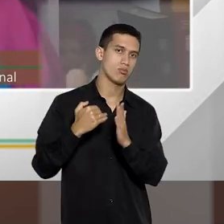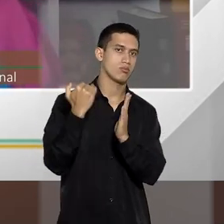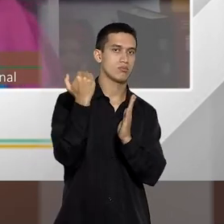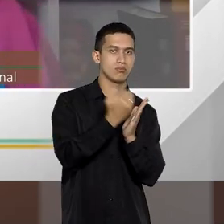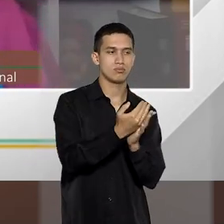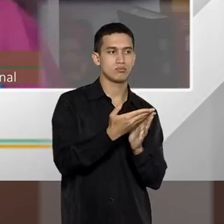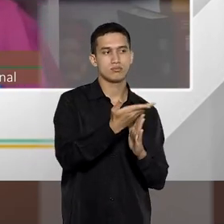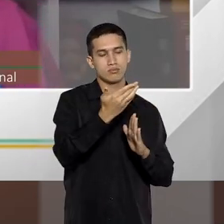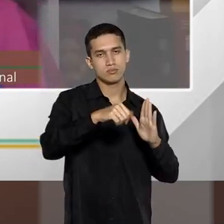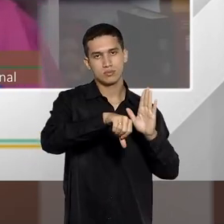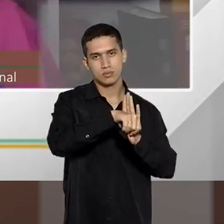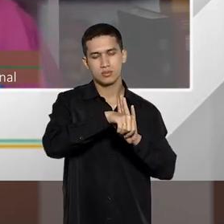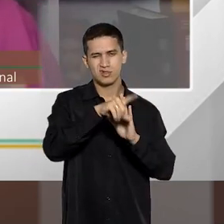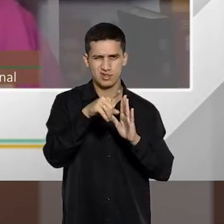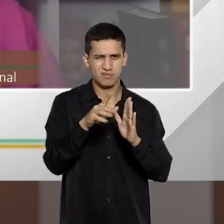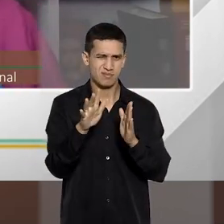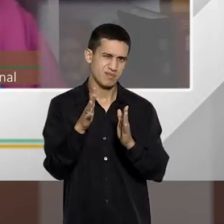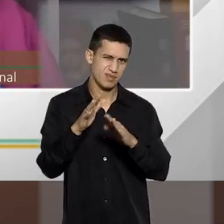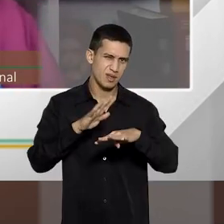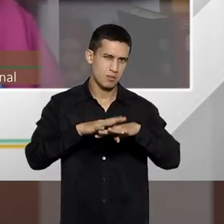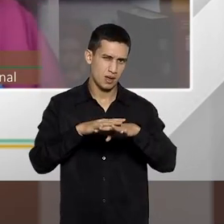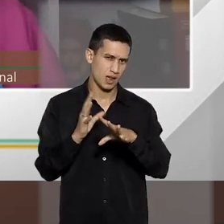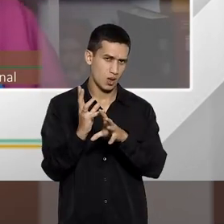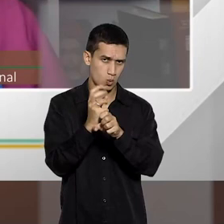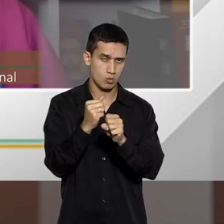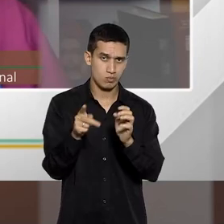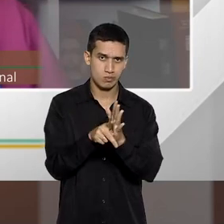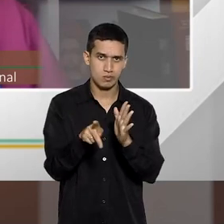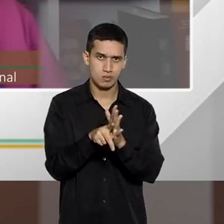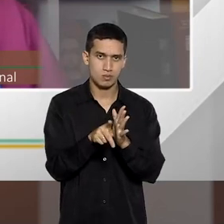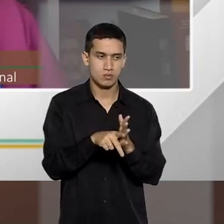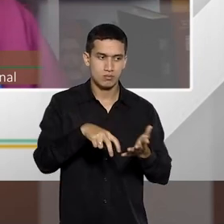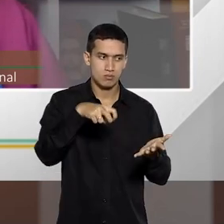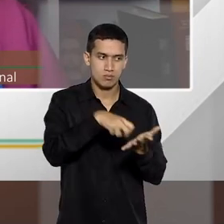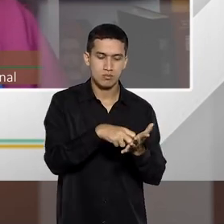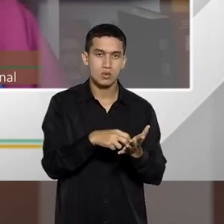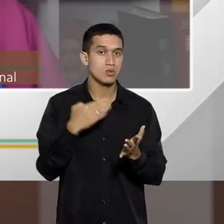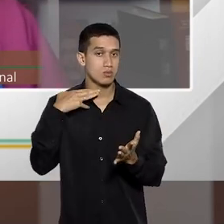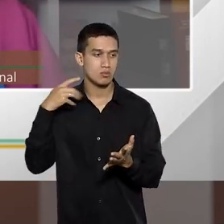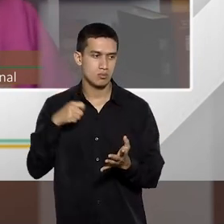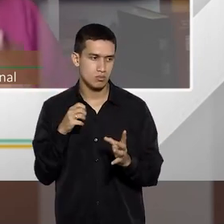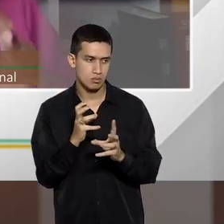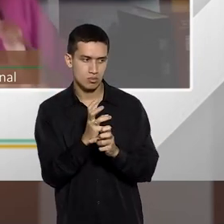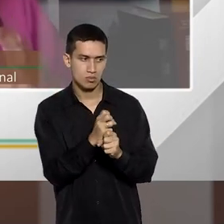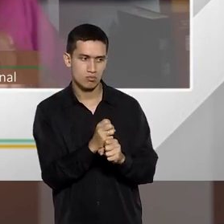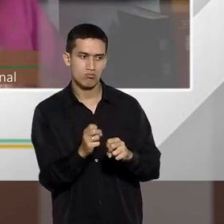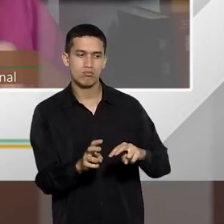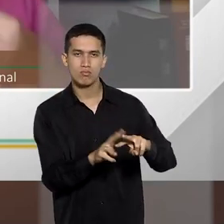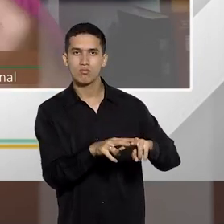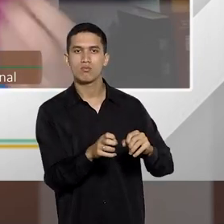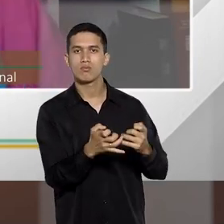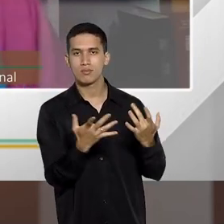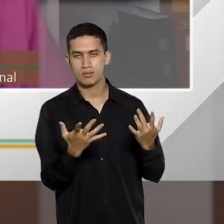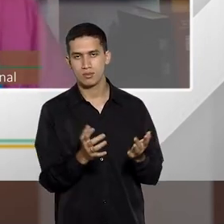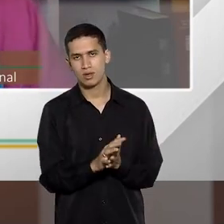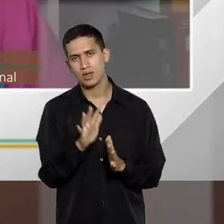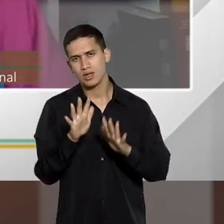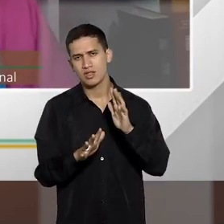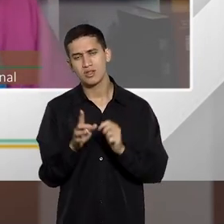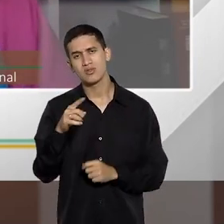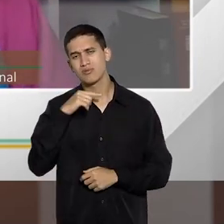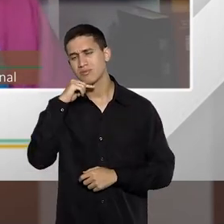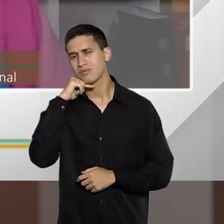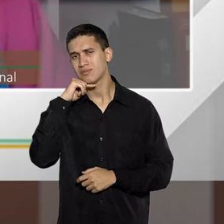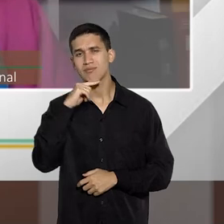tecnicamente, é assim que se faz o cálculo da pena. Só que, às vezes, a gente não tem como descobrir quantas foram as